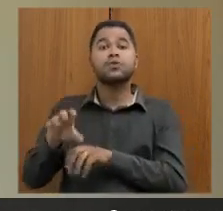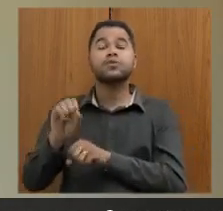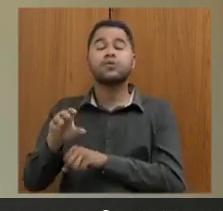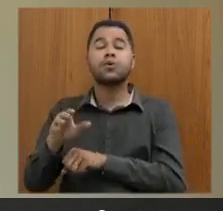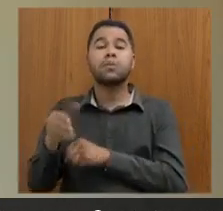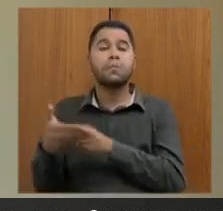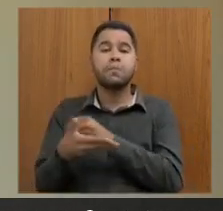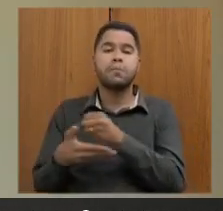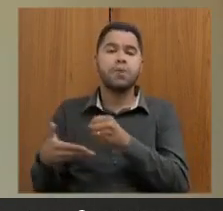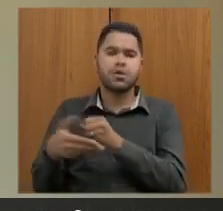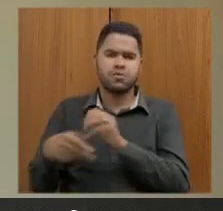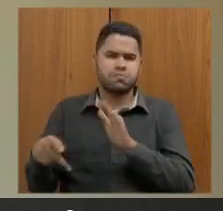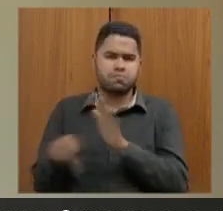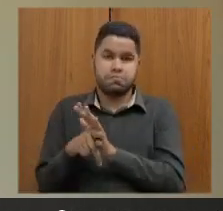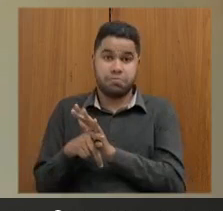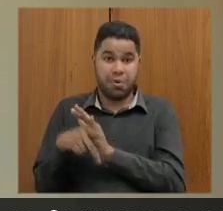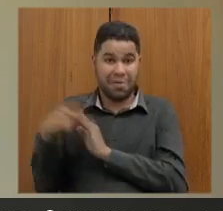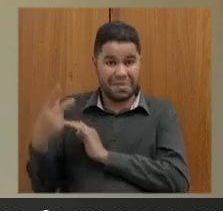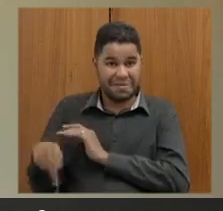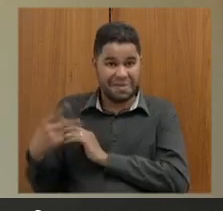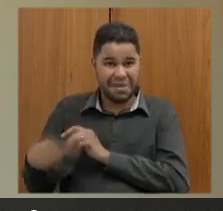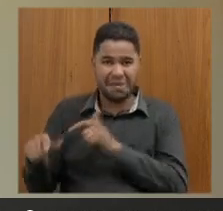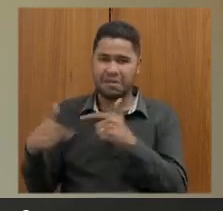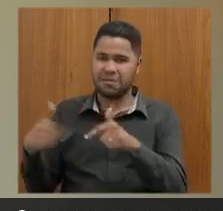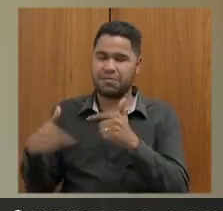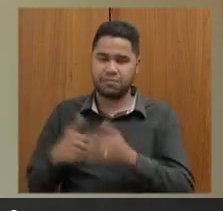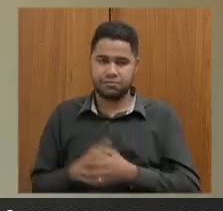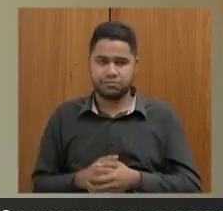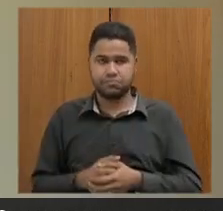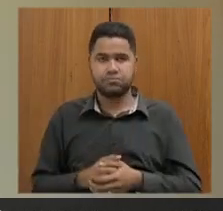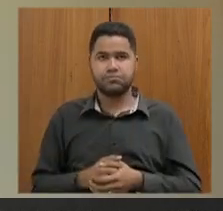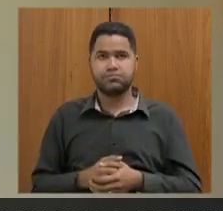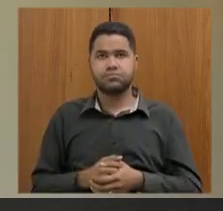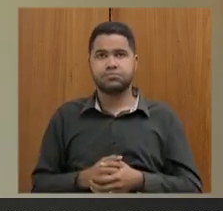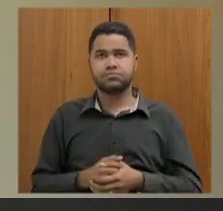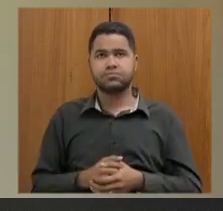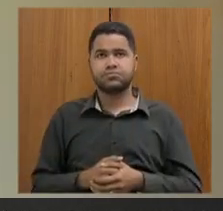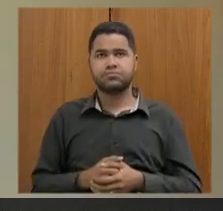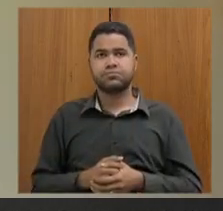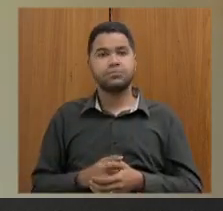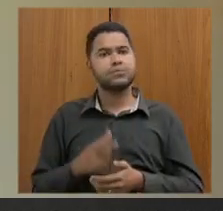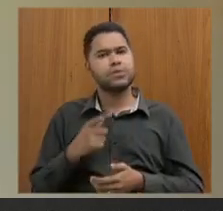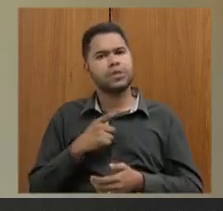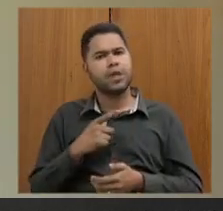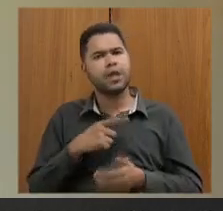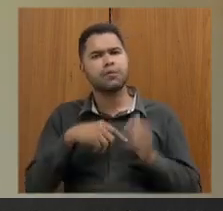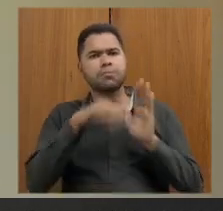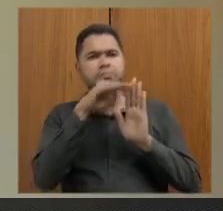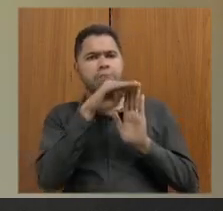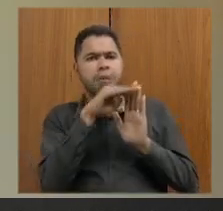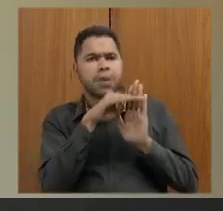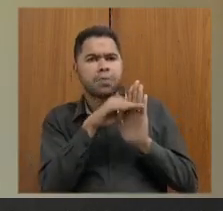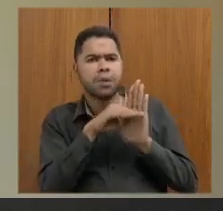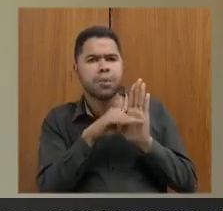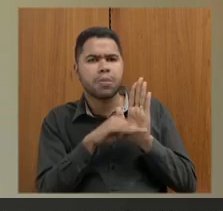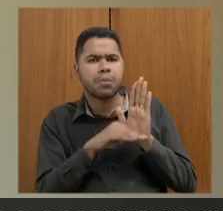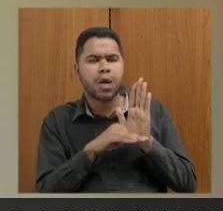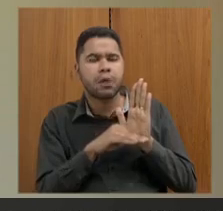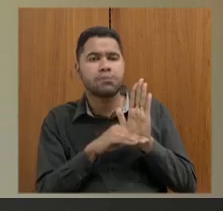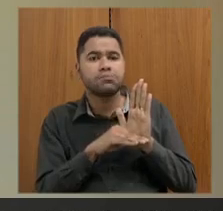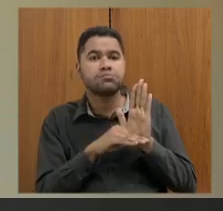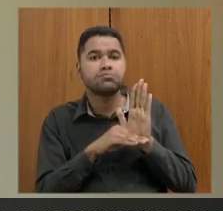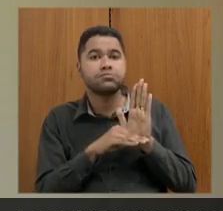que não são próprias do cargo. Existe um termo que está no